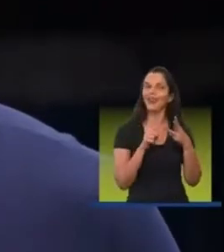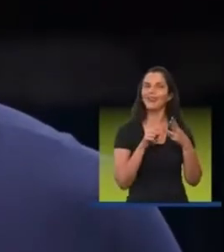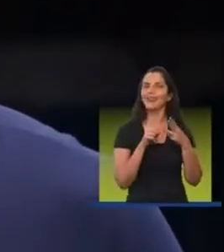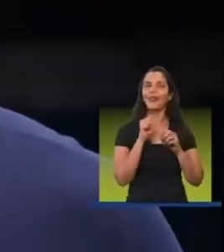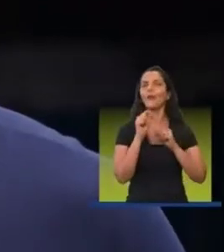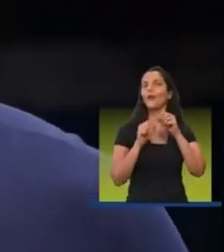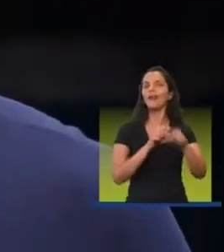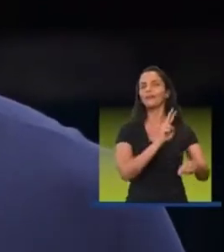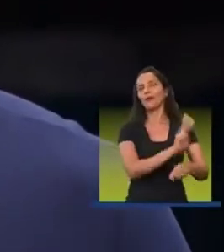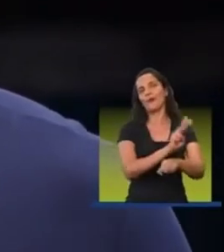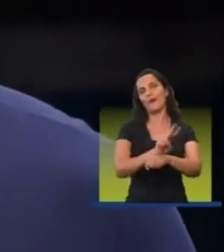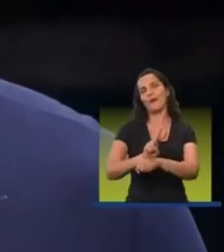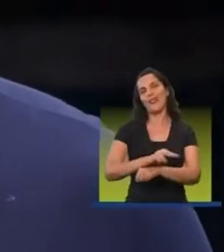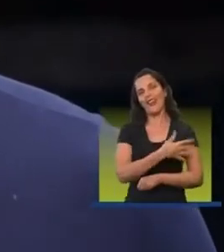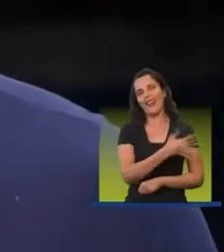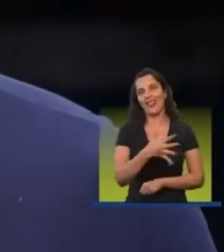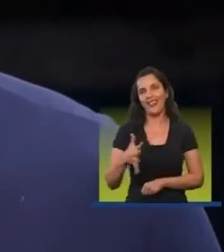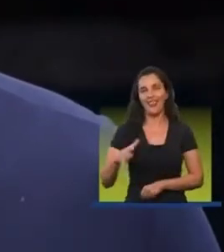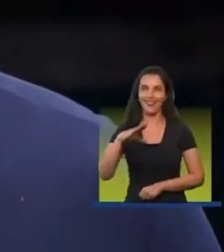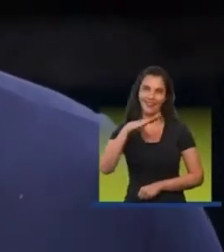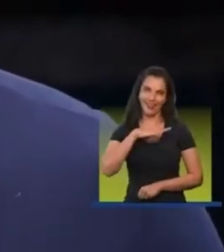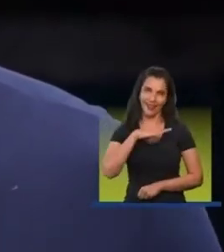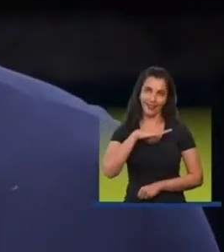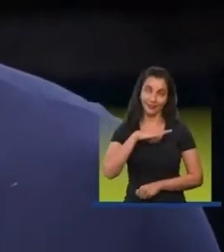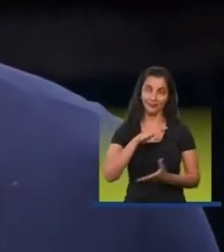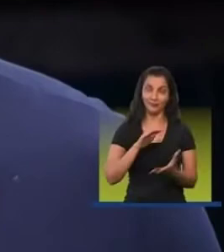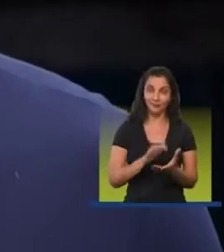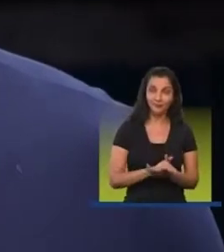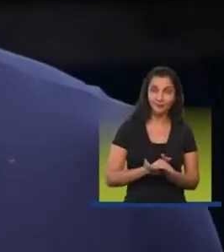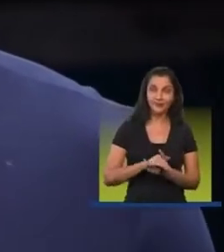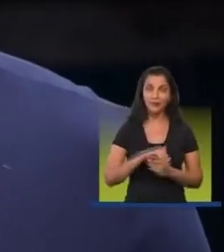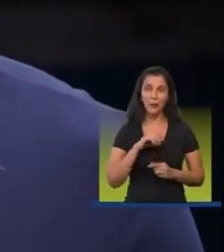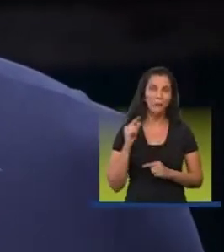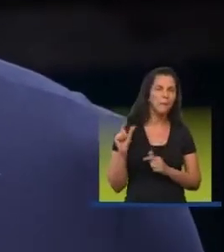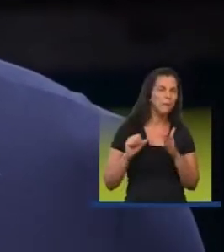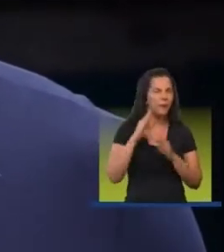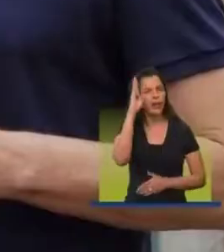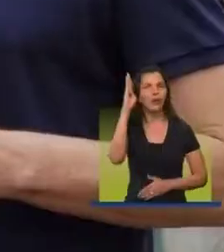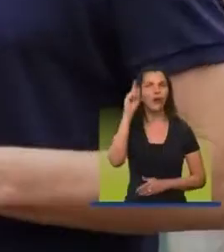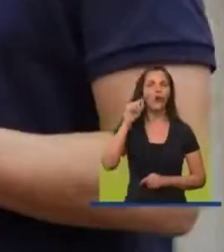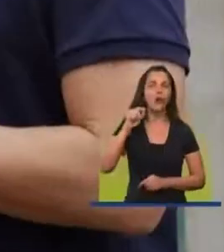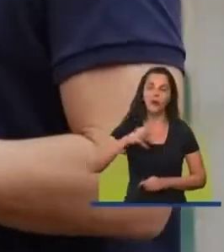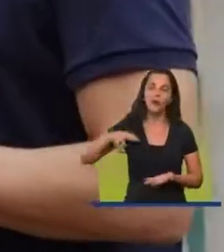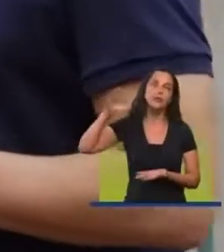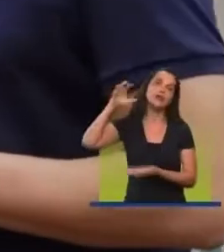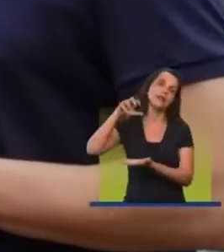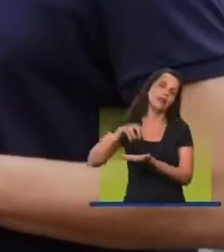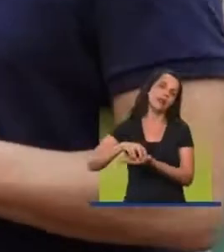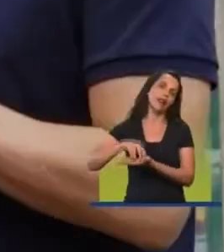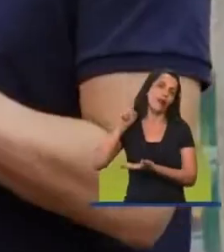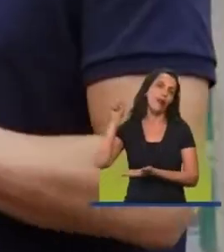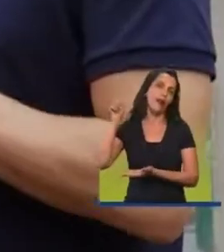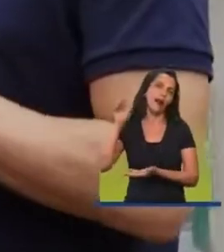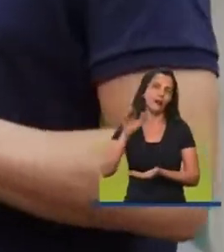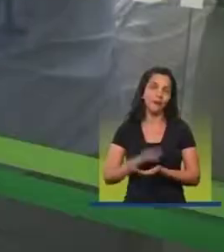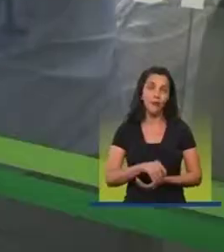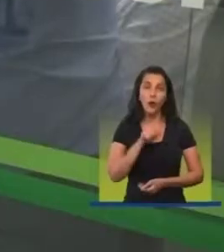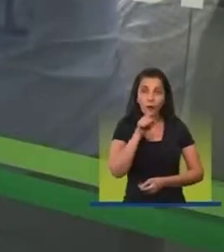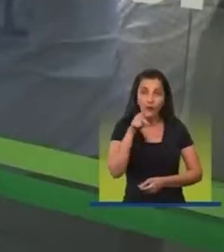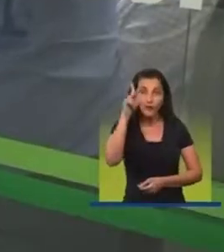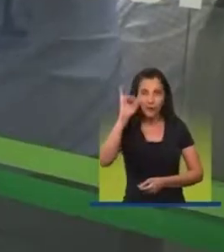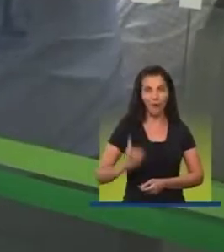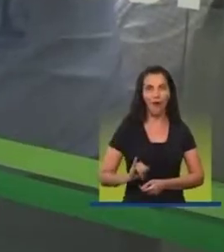zeladoria da cidade E nesse momento A prioridade vai ser A região central Você, Paulo Fez a primeira